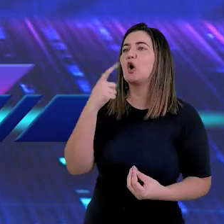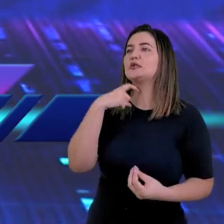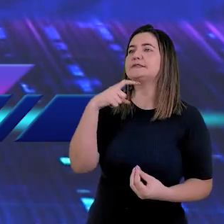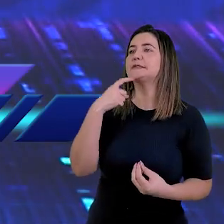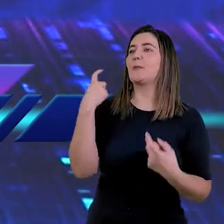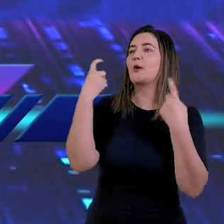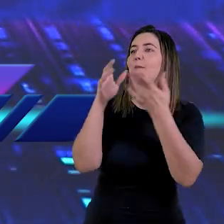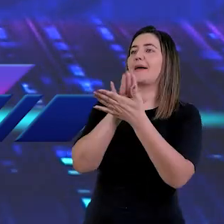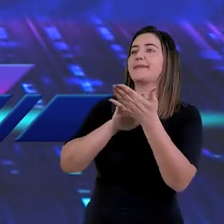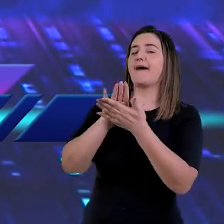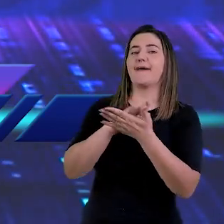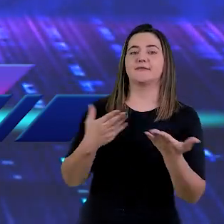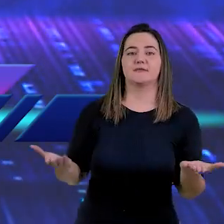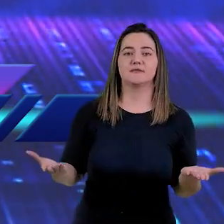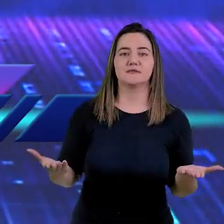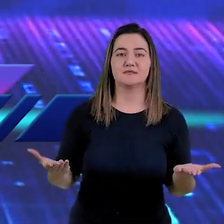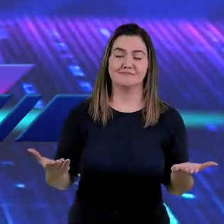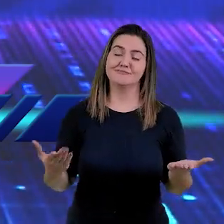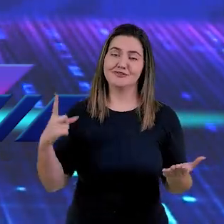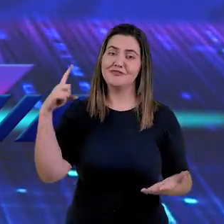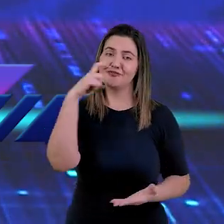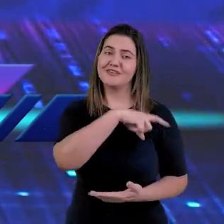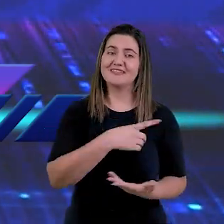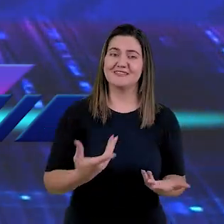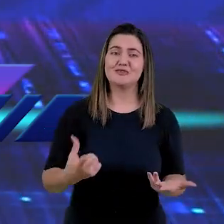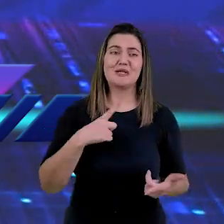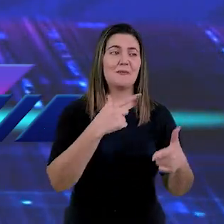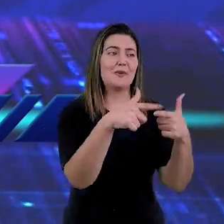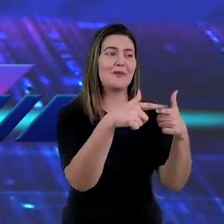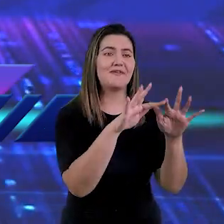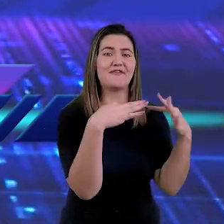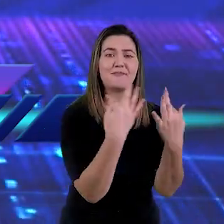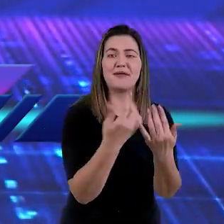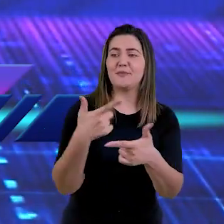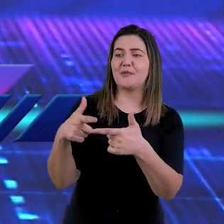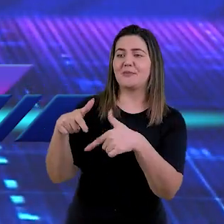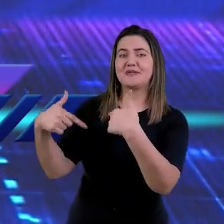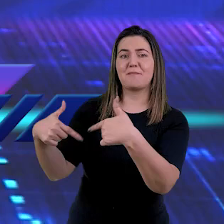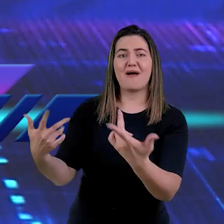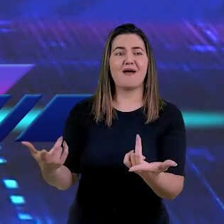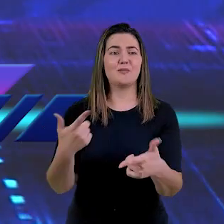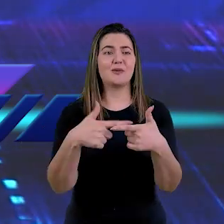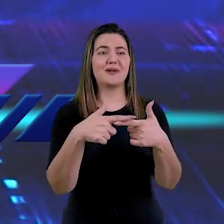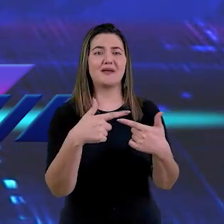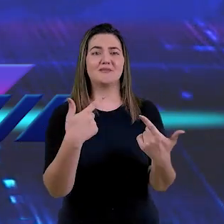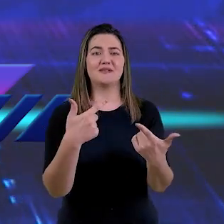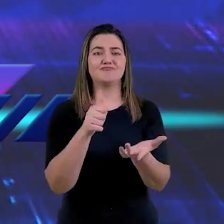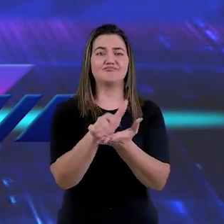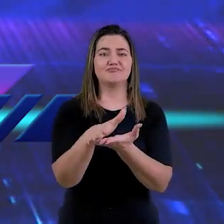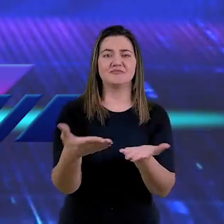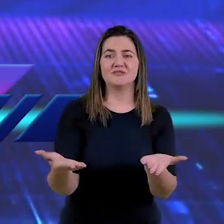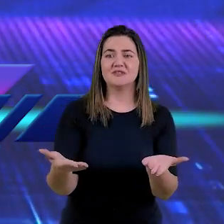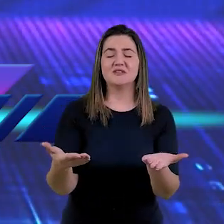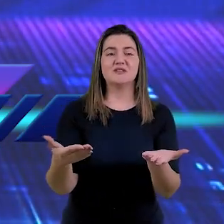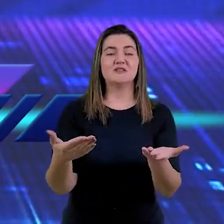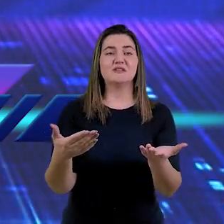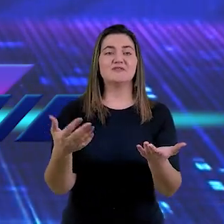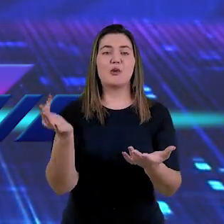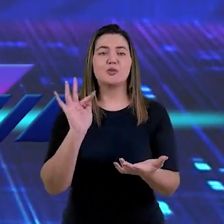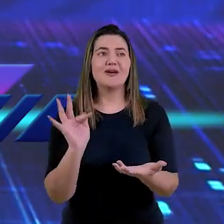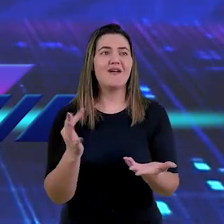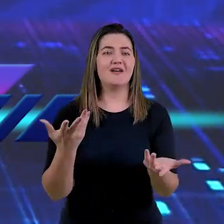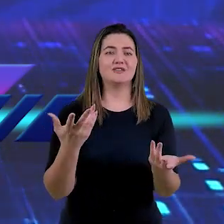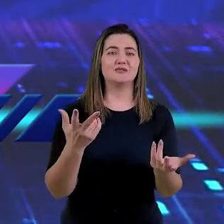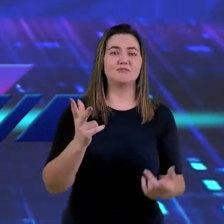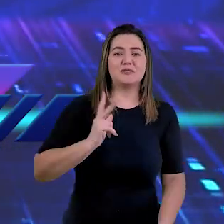como é que eu vou ter um coração que não vai se preocupar, sendo que eu tenho problemas na família, eu tenho problemas no trabalho, eu tenho problemas no emprego, eu tenho problemas